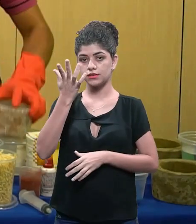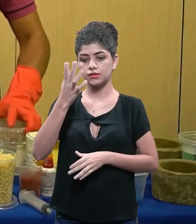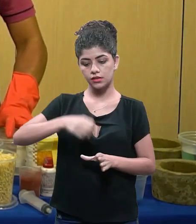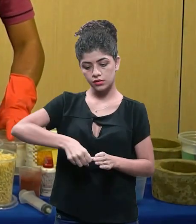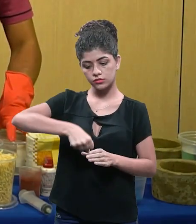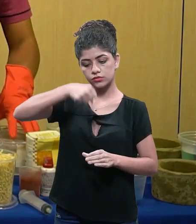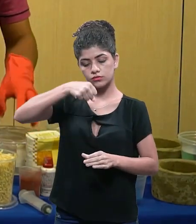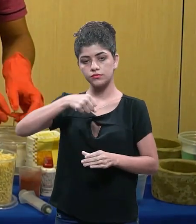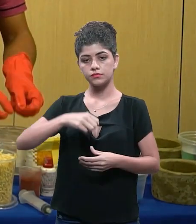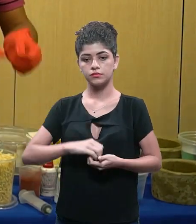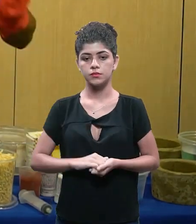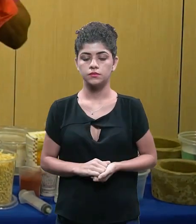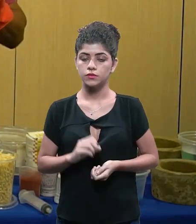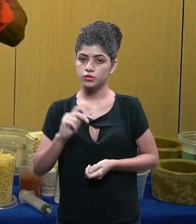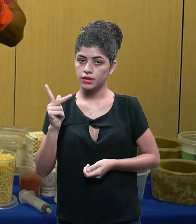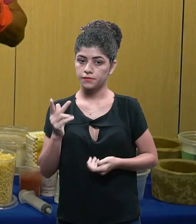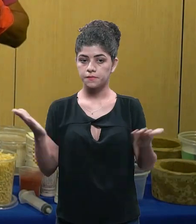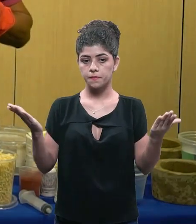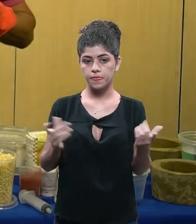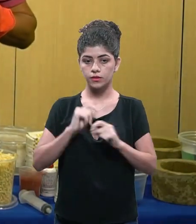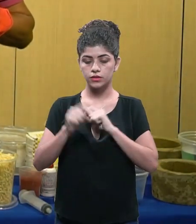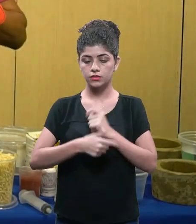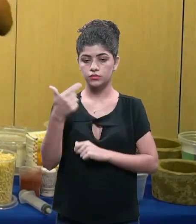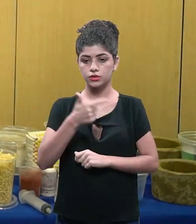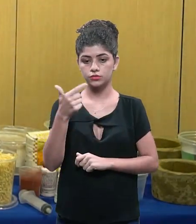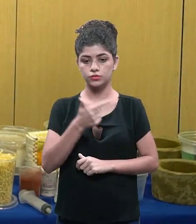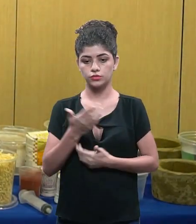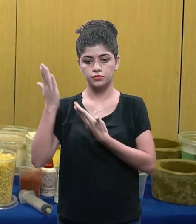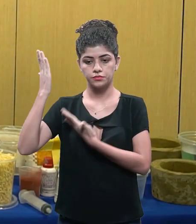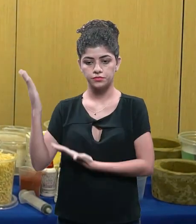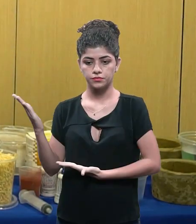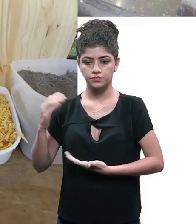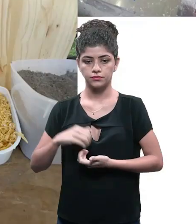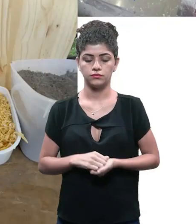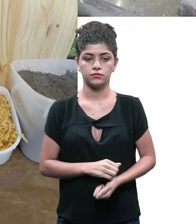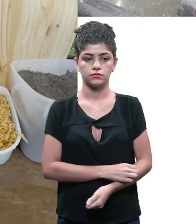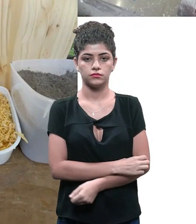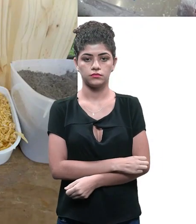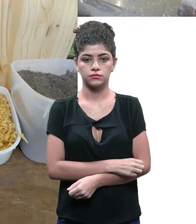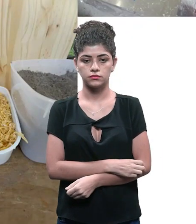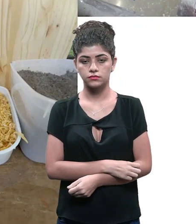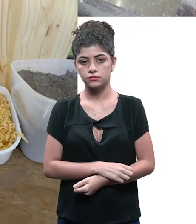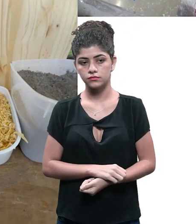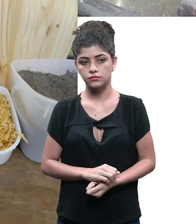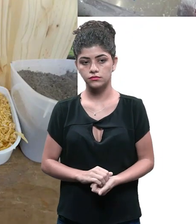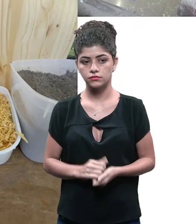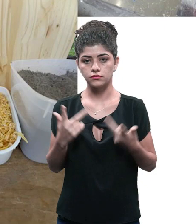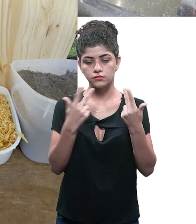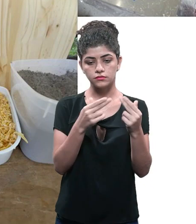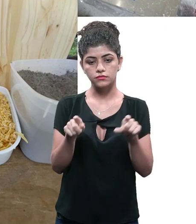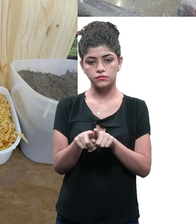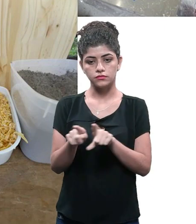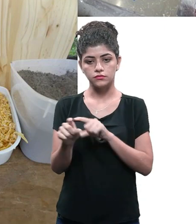para facilitar a retirada ok agora vamos para segundo passo que é o dimensionar os materiais